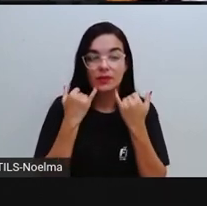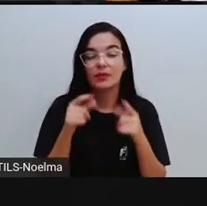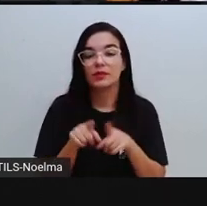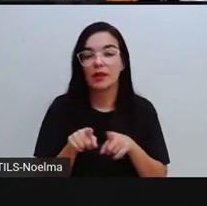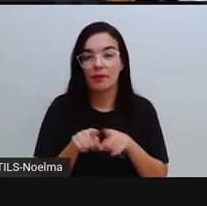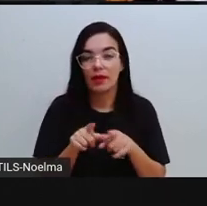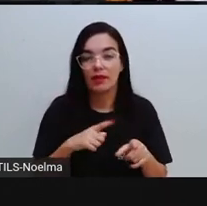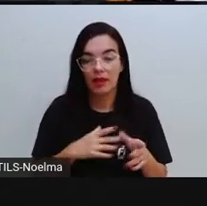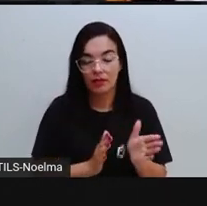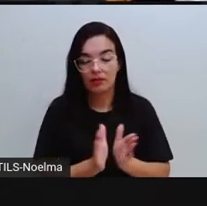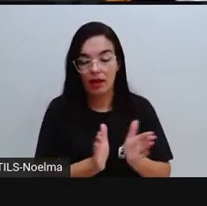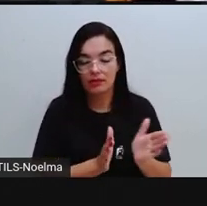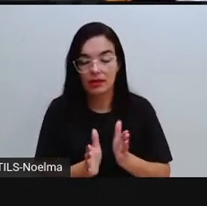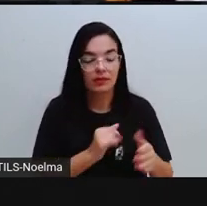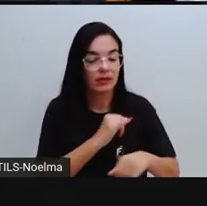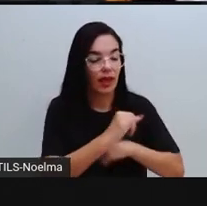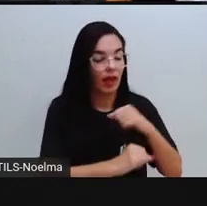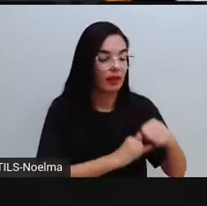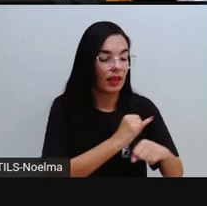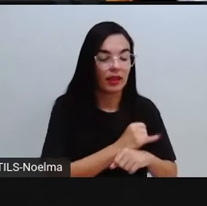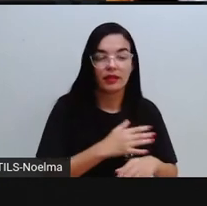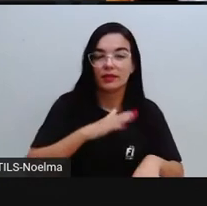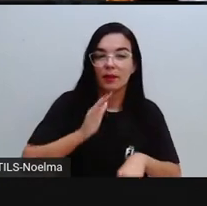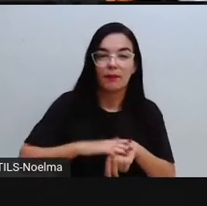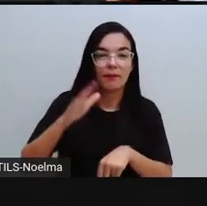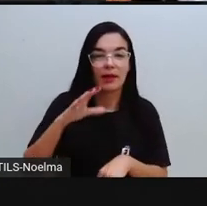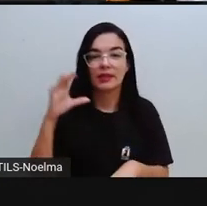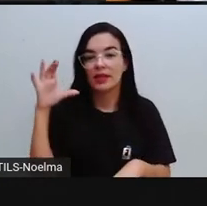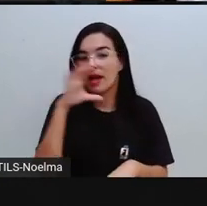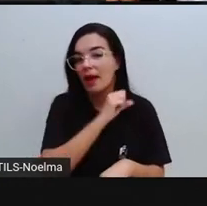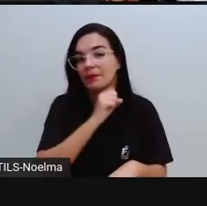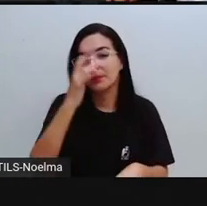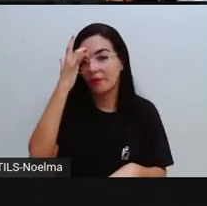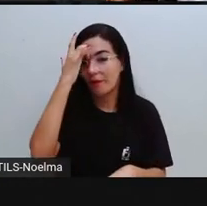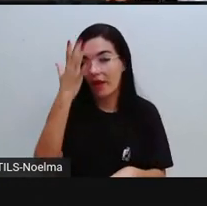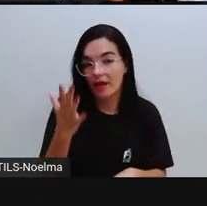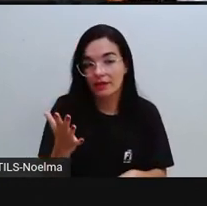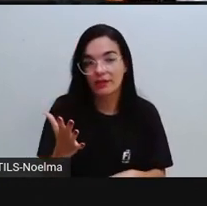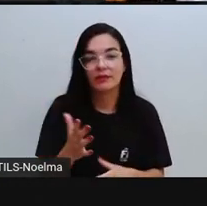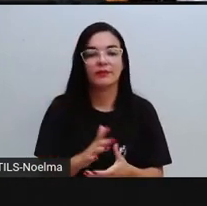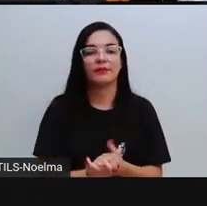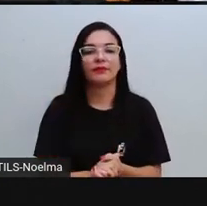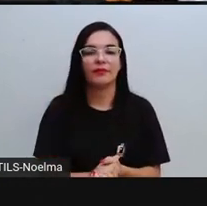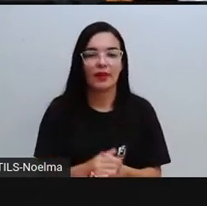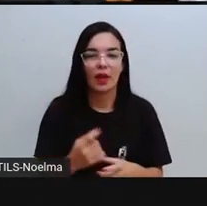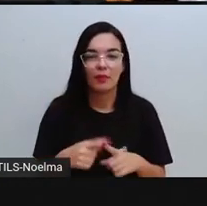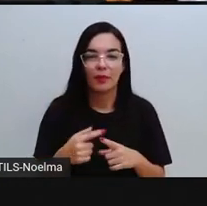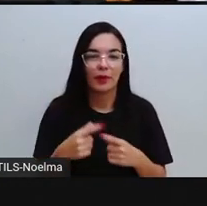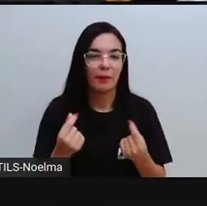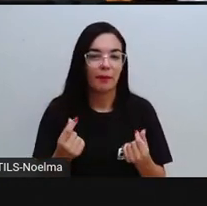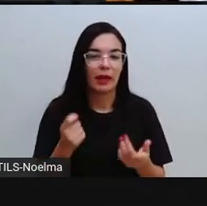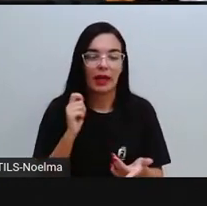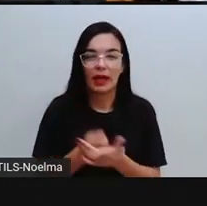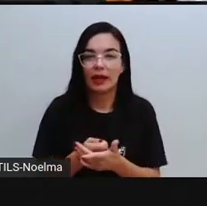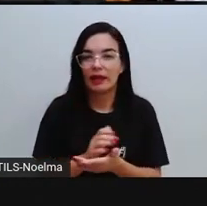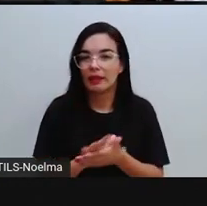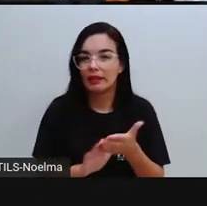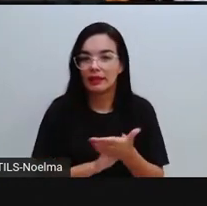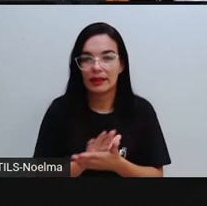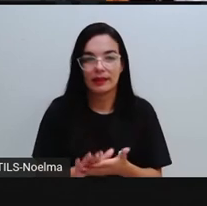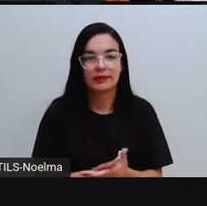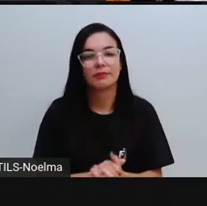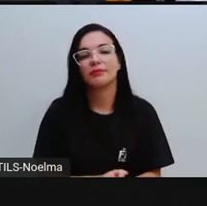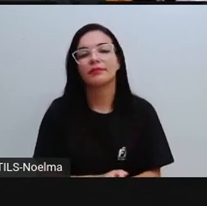acesso ao jornal digital é mais fácil, até porque não tem custo, vai haver o